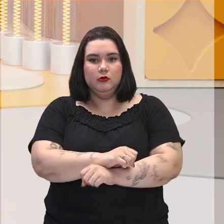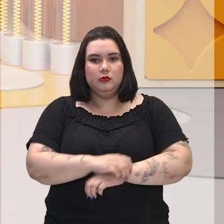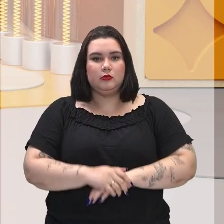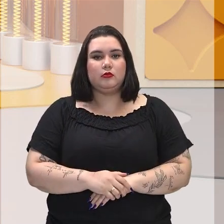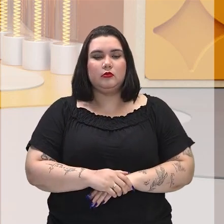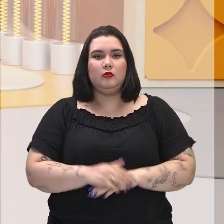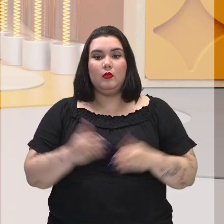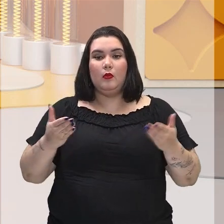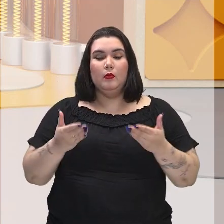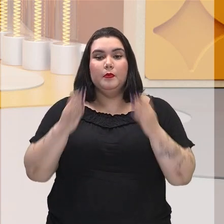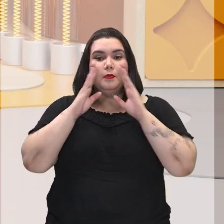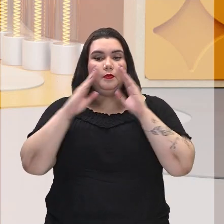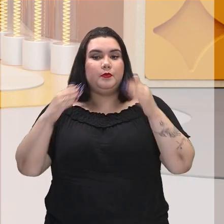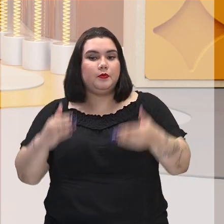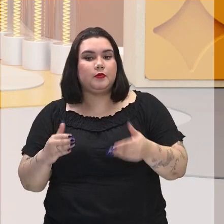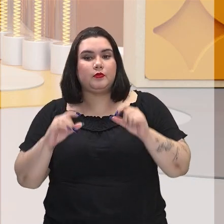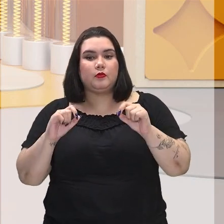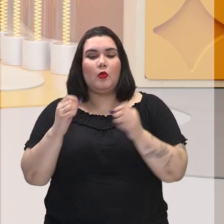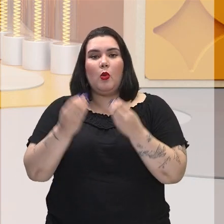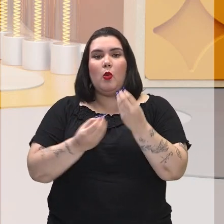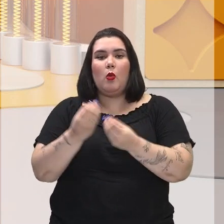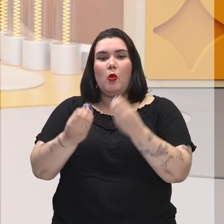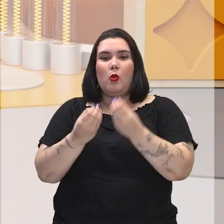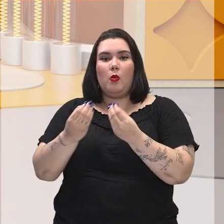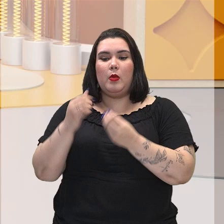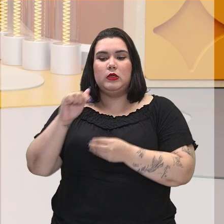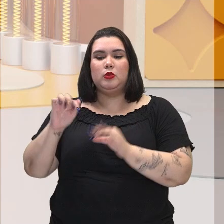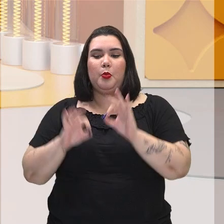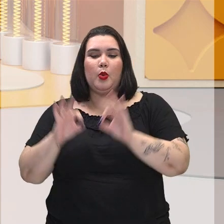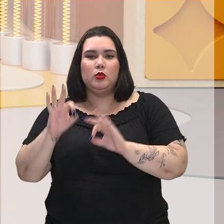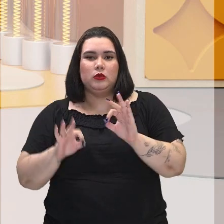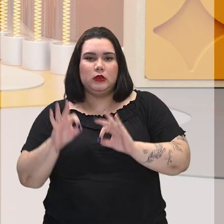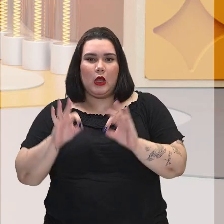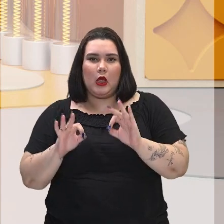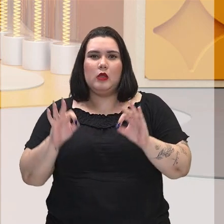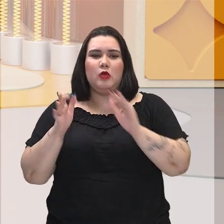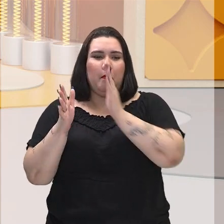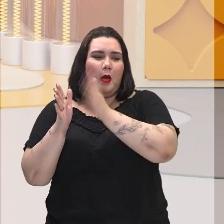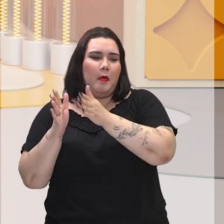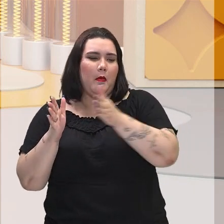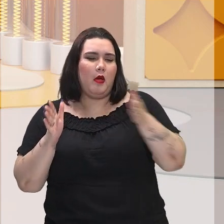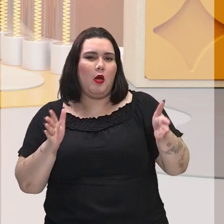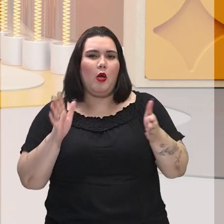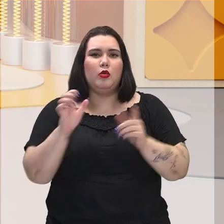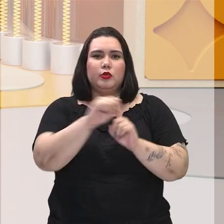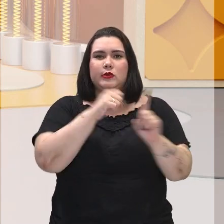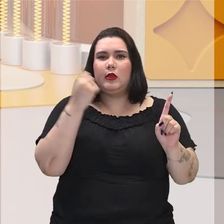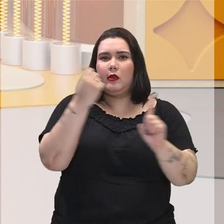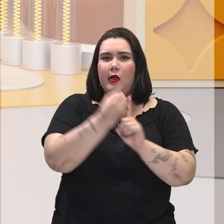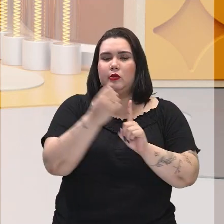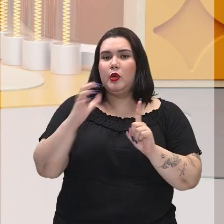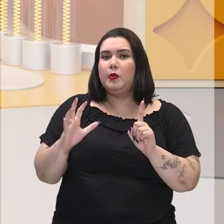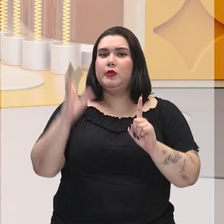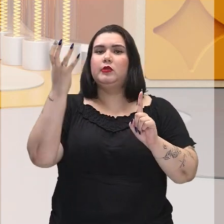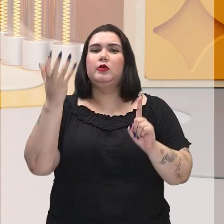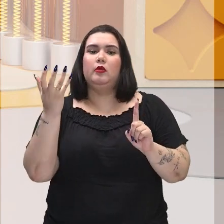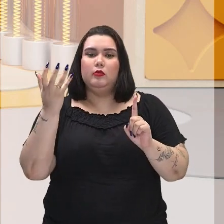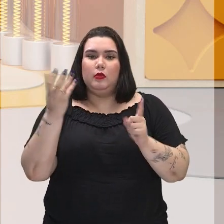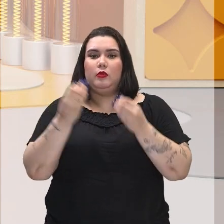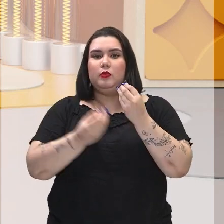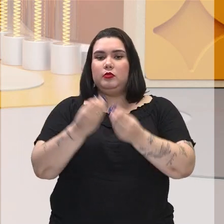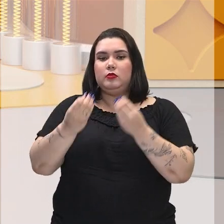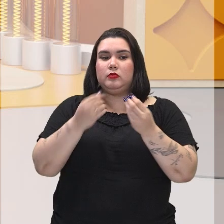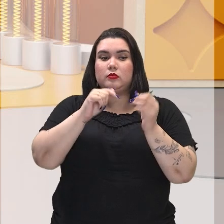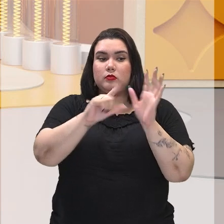vamos falar sobre como ocorreu esse processo de tutelamento, como a sociedade se colocou diante dessa